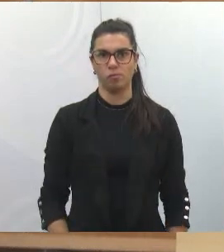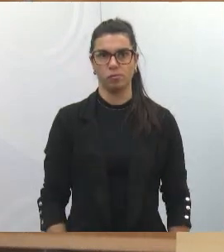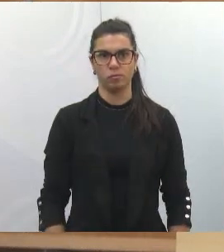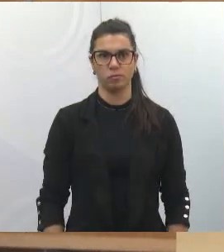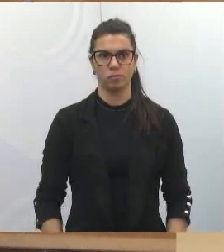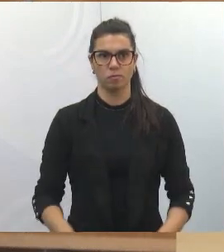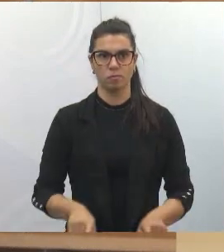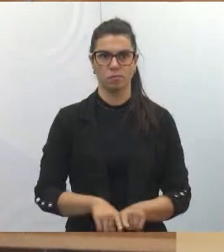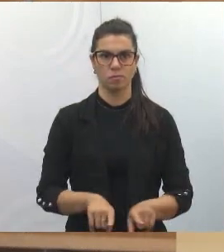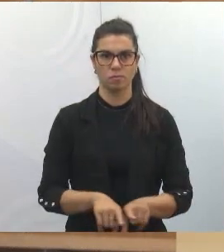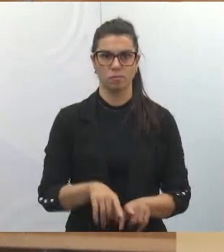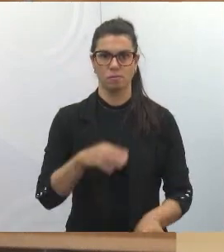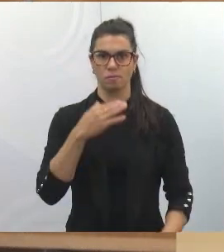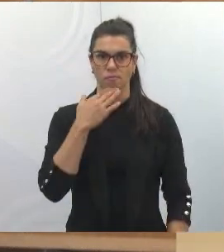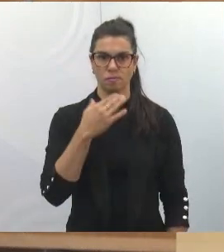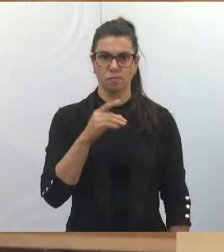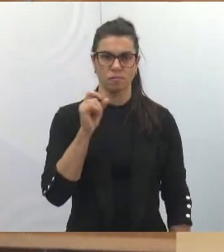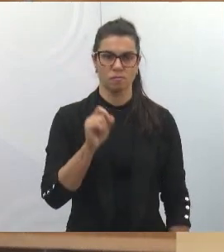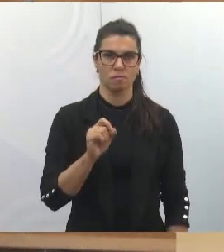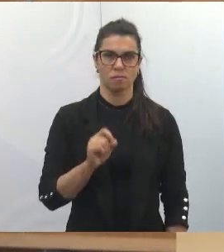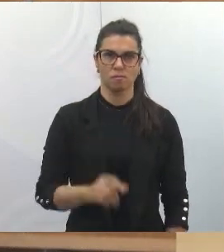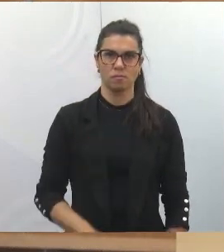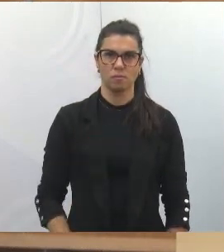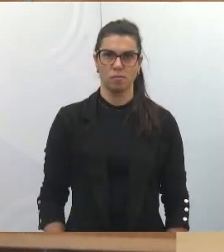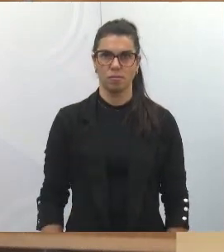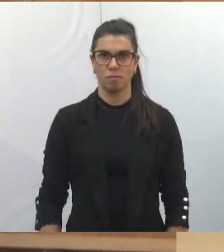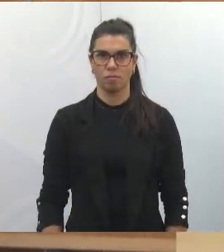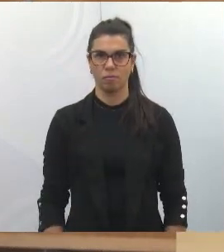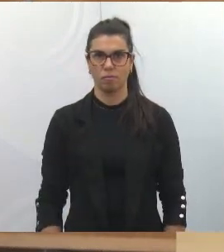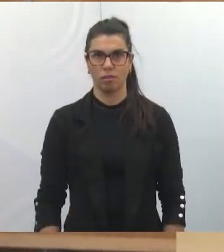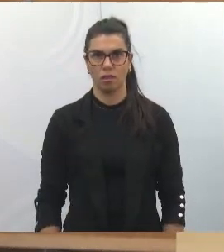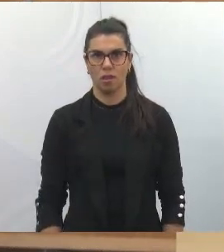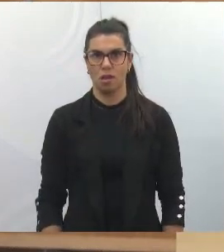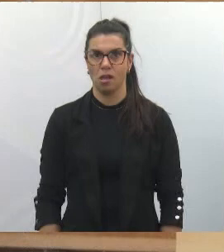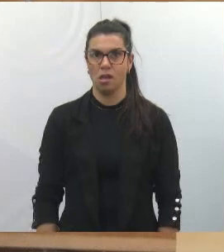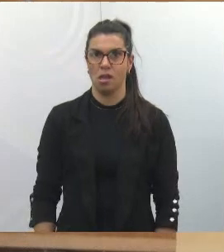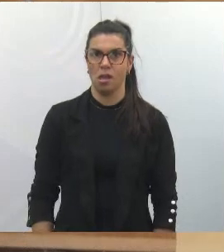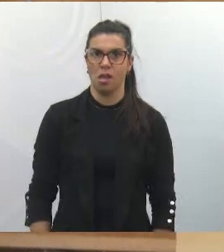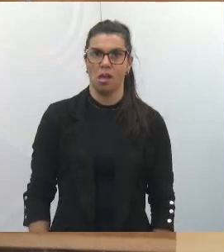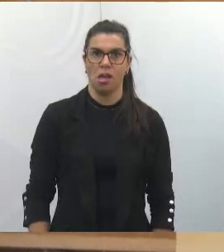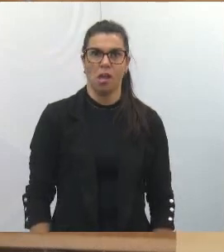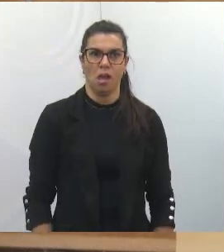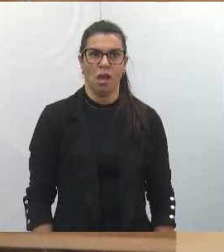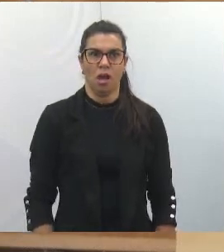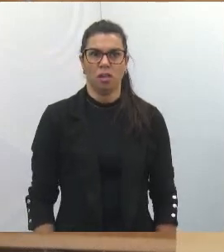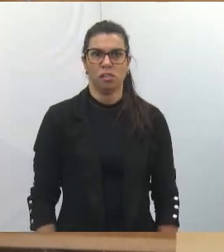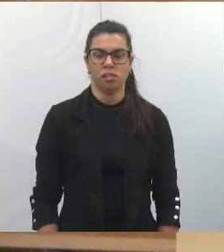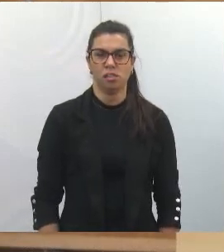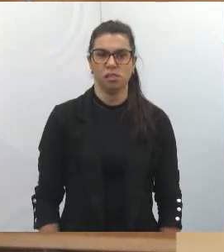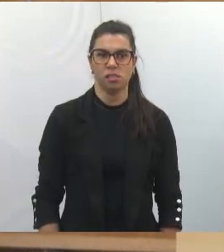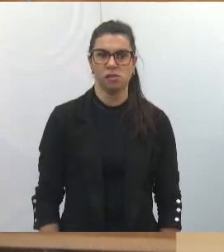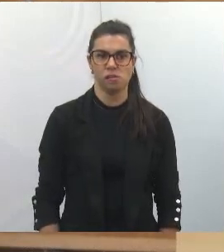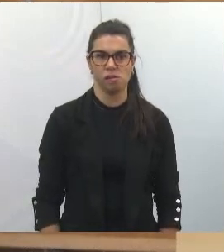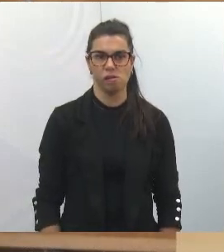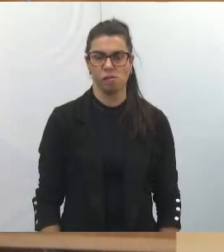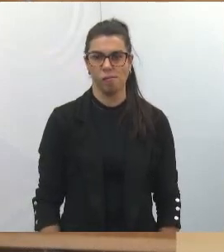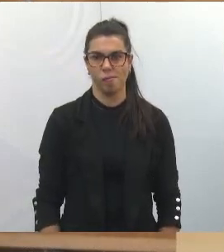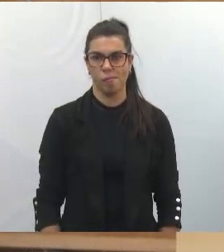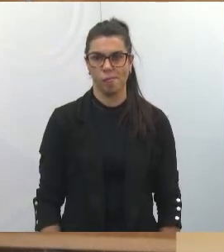Também pedimos a providência à